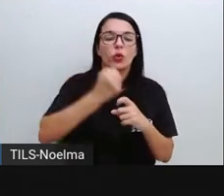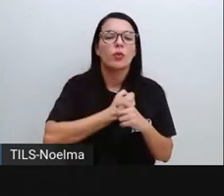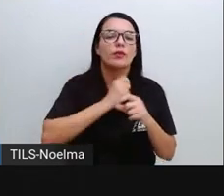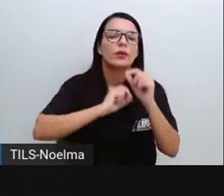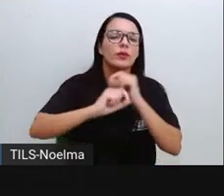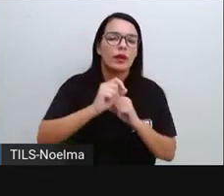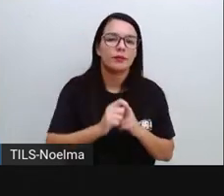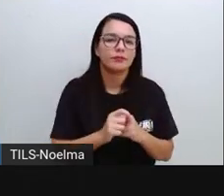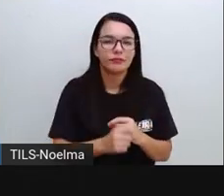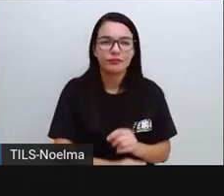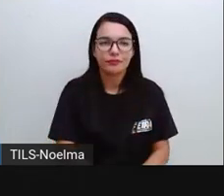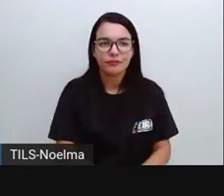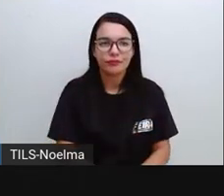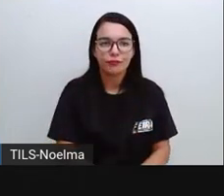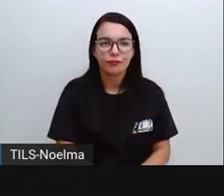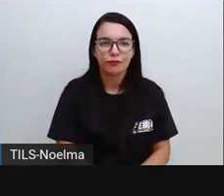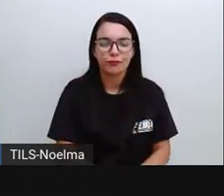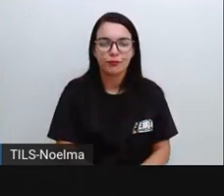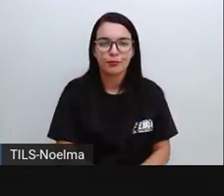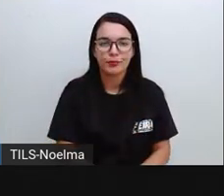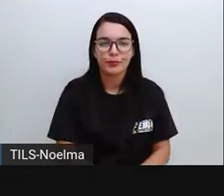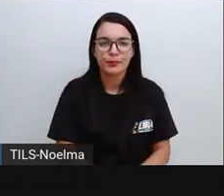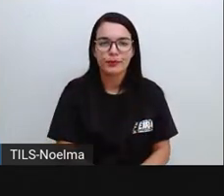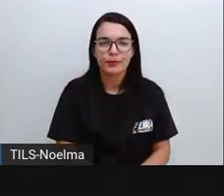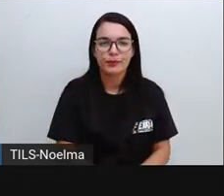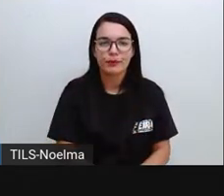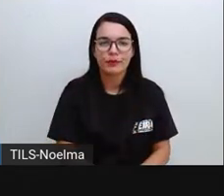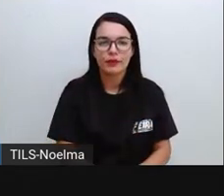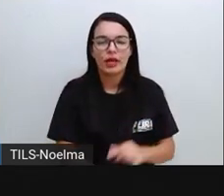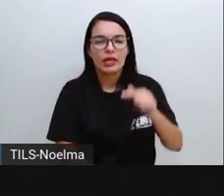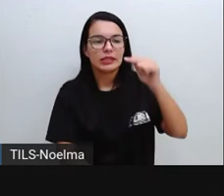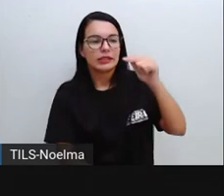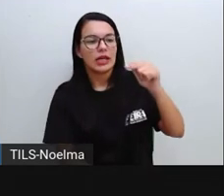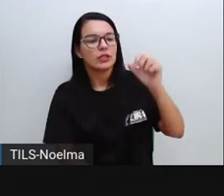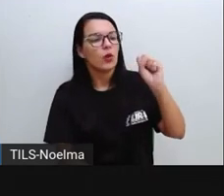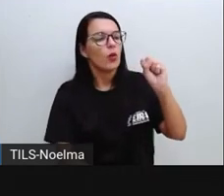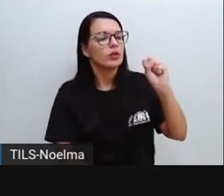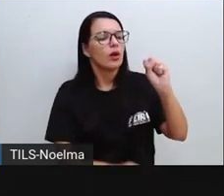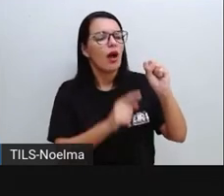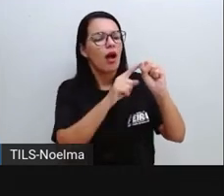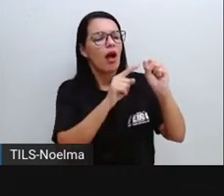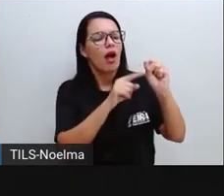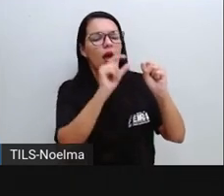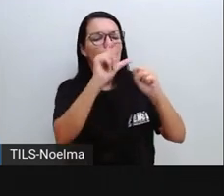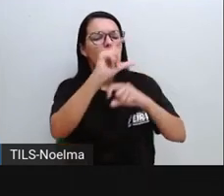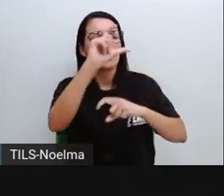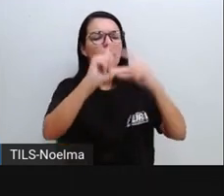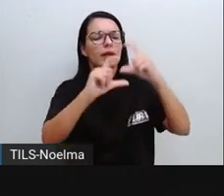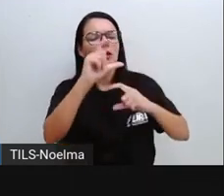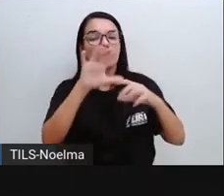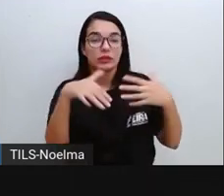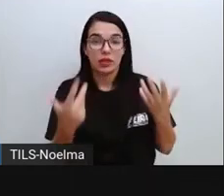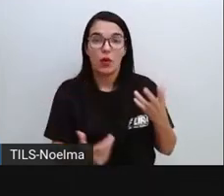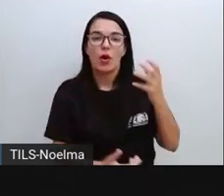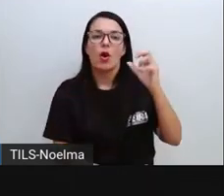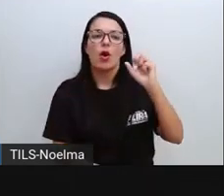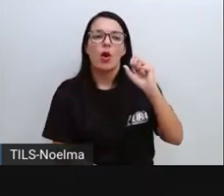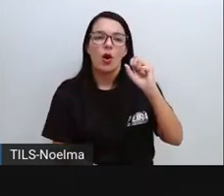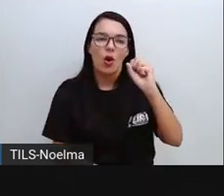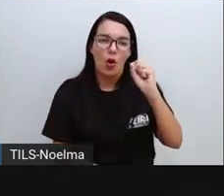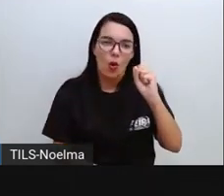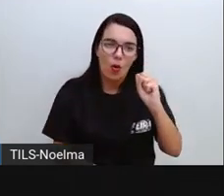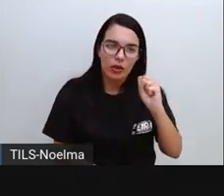Como é que a gente faz? Vamos apagar aqui, né? É 7 e 8, né? A gente vai utilizar o algarismo 7 e 8. Pode ser